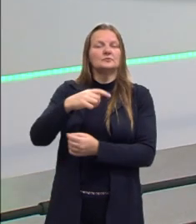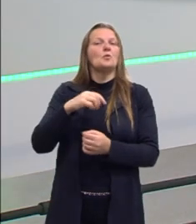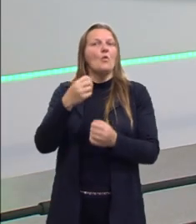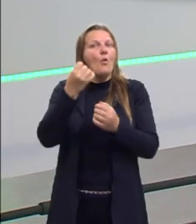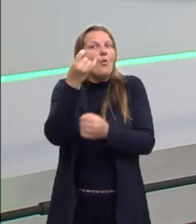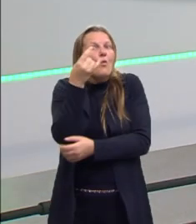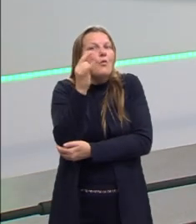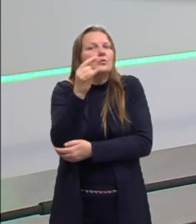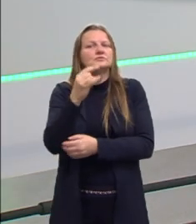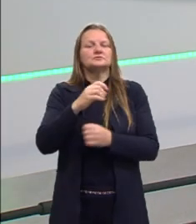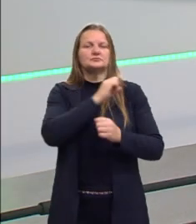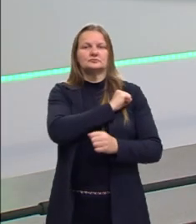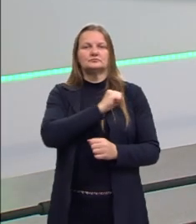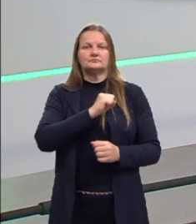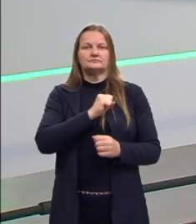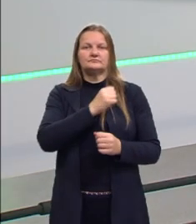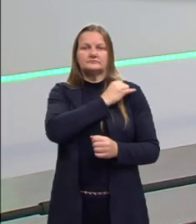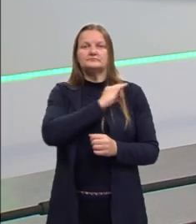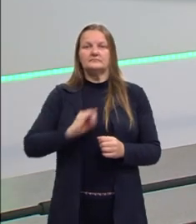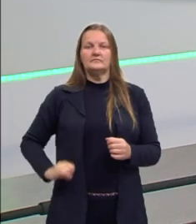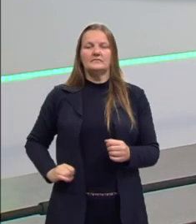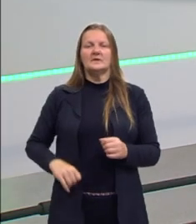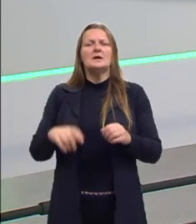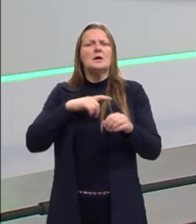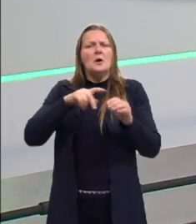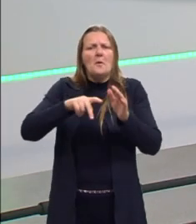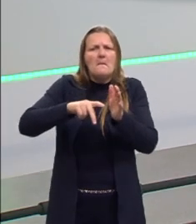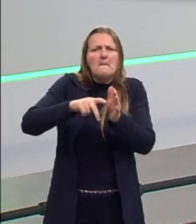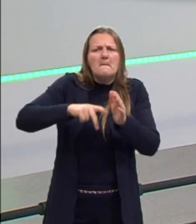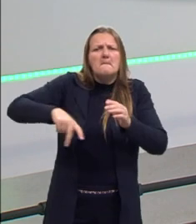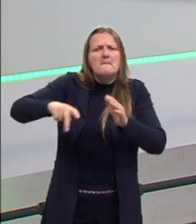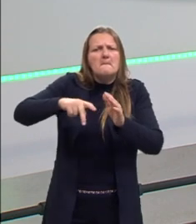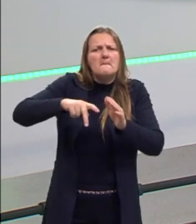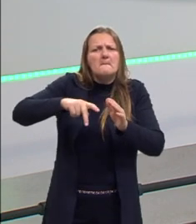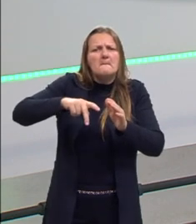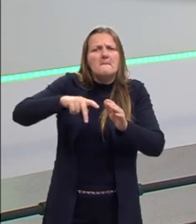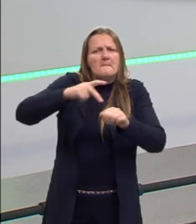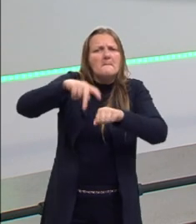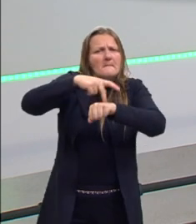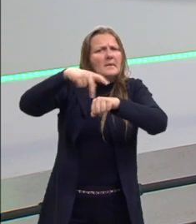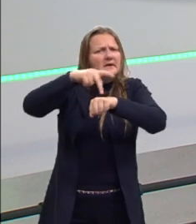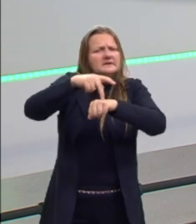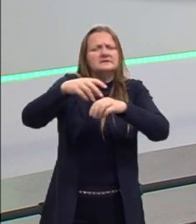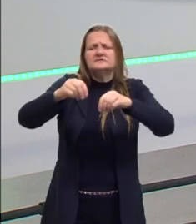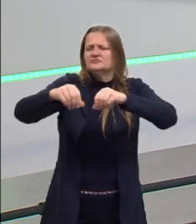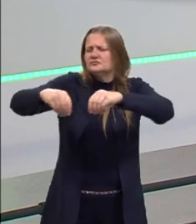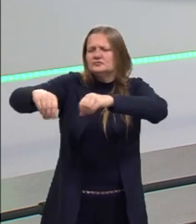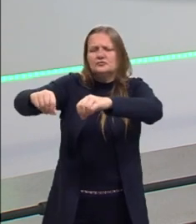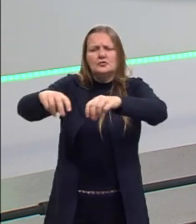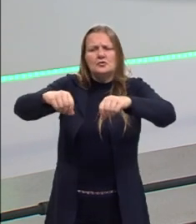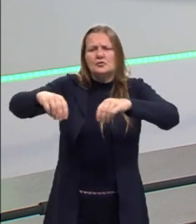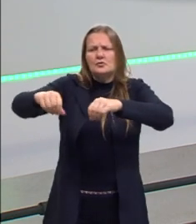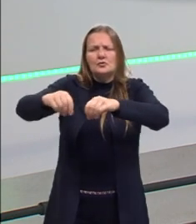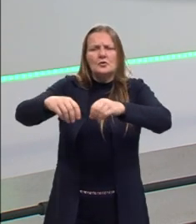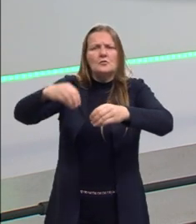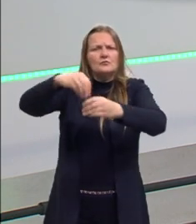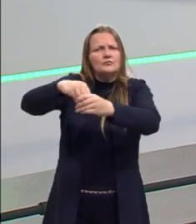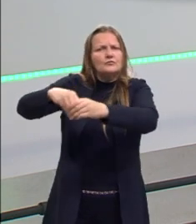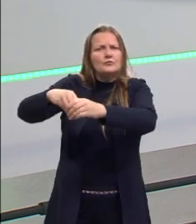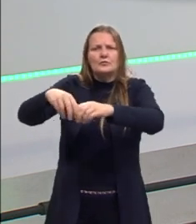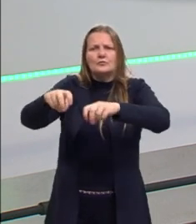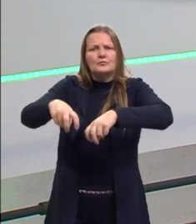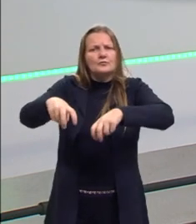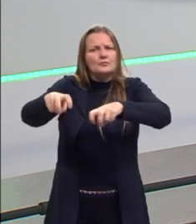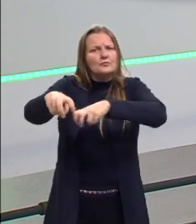A Rússia era um país muito agrário, era um país que não estava muito industrializado no final do século XIX e início do